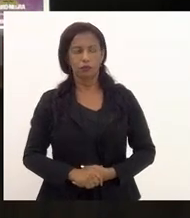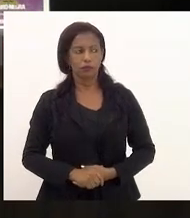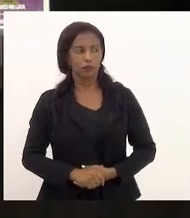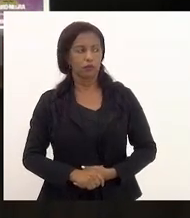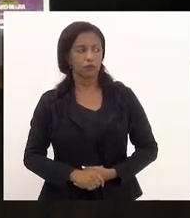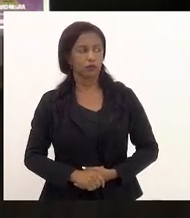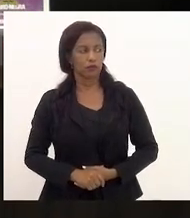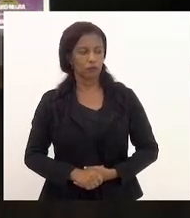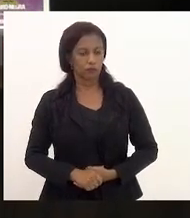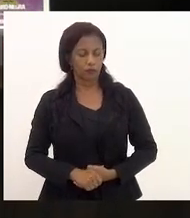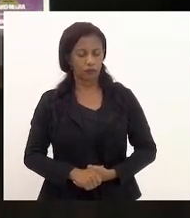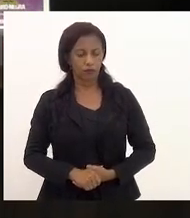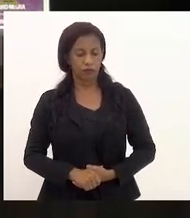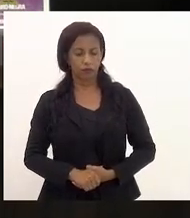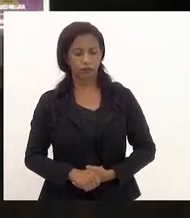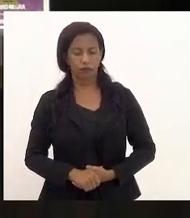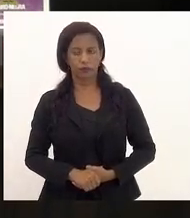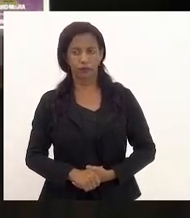Quero